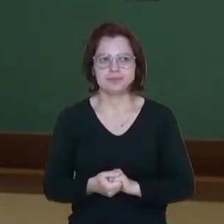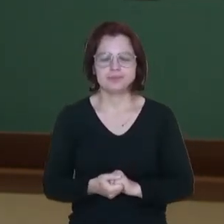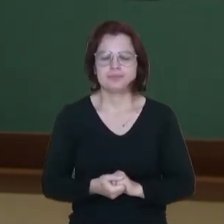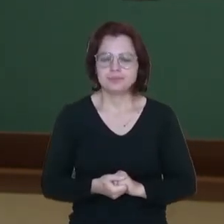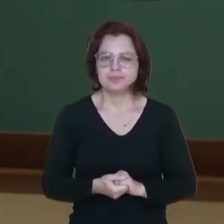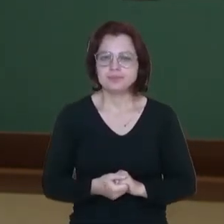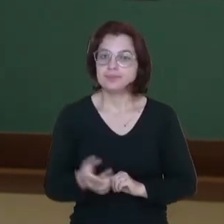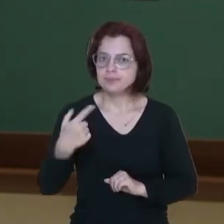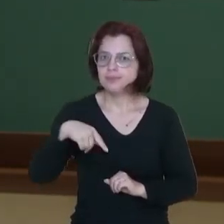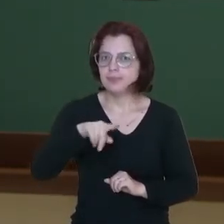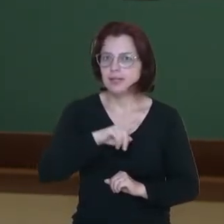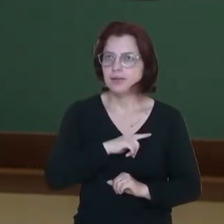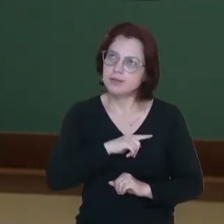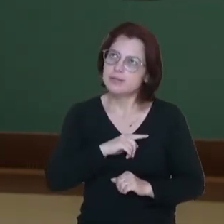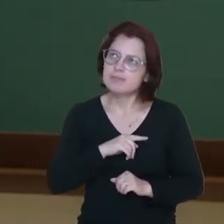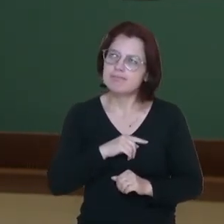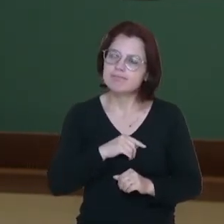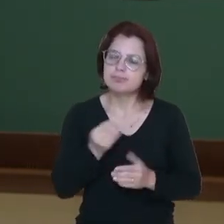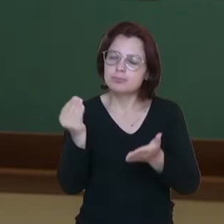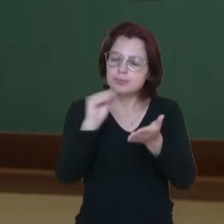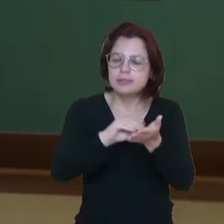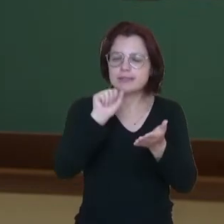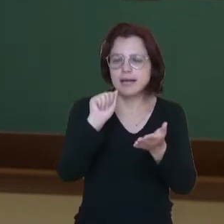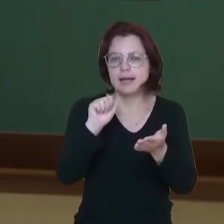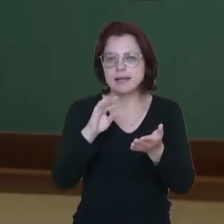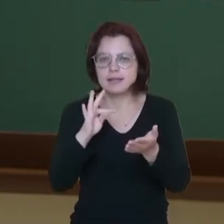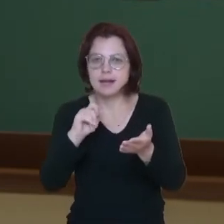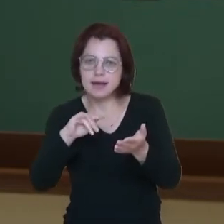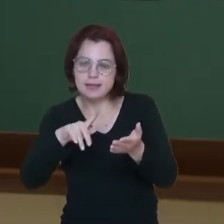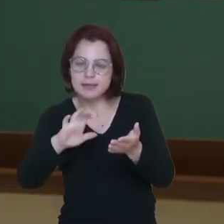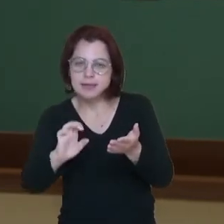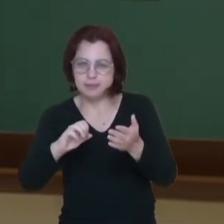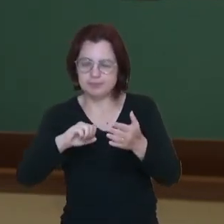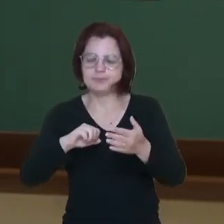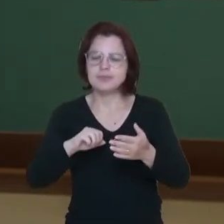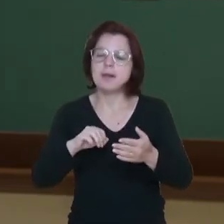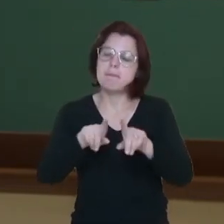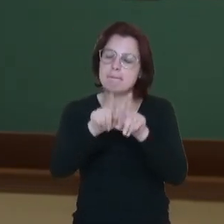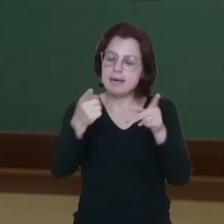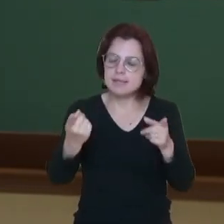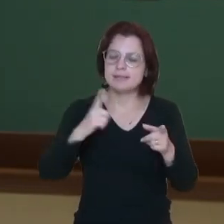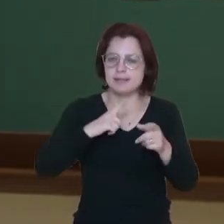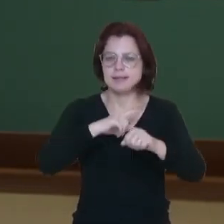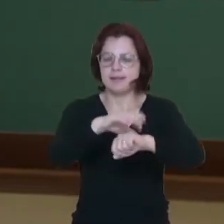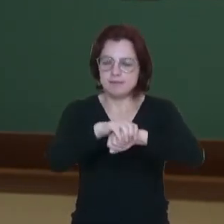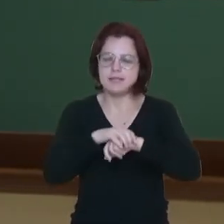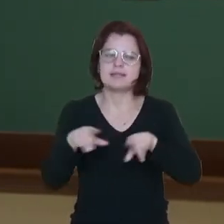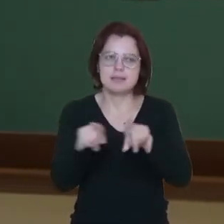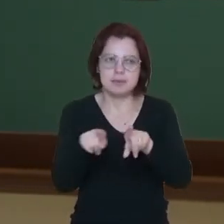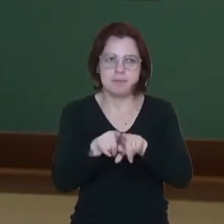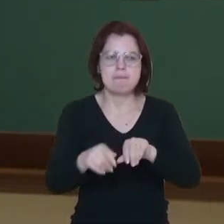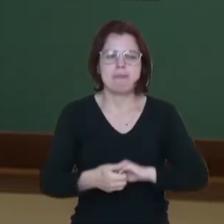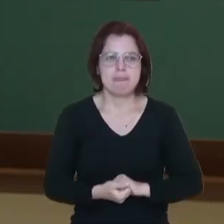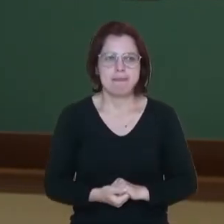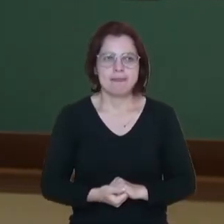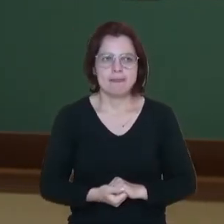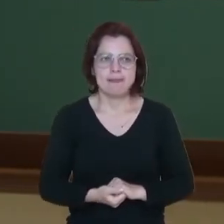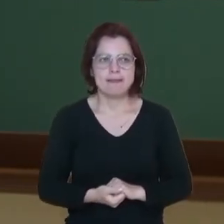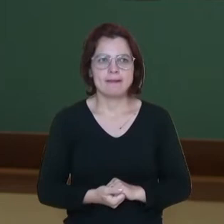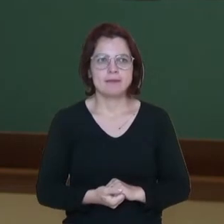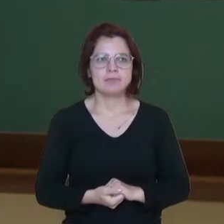A gente colocou como ataque, mas também tem uma característica de defesa no golpe da bênção, tá?